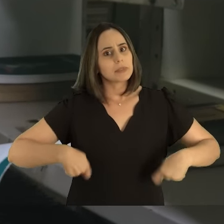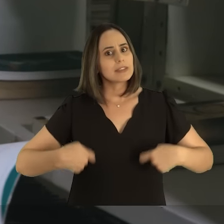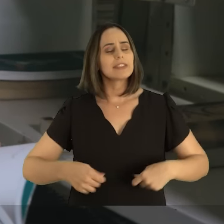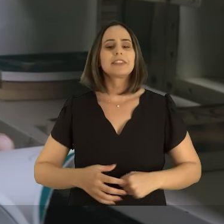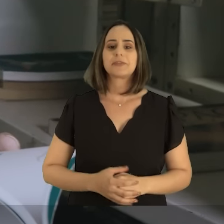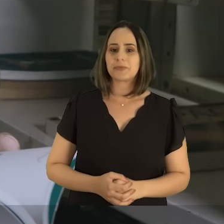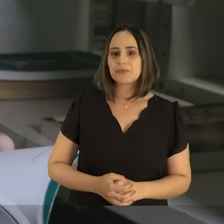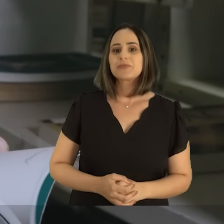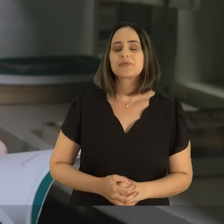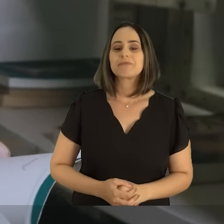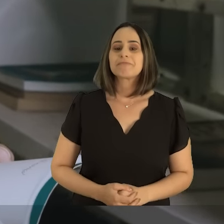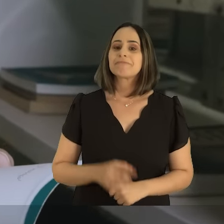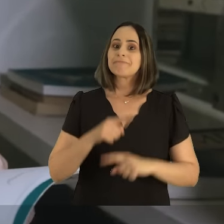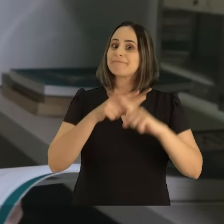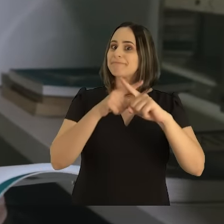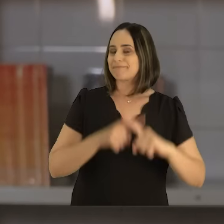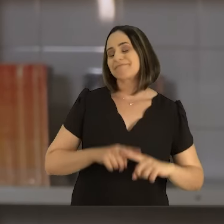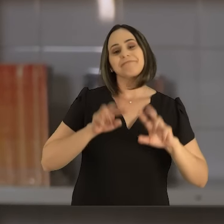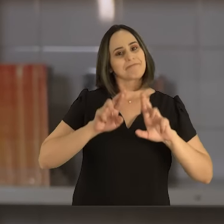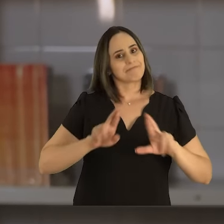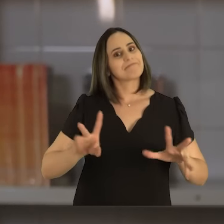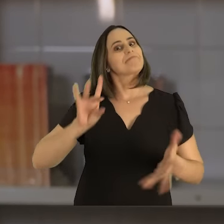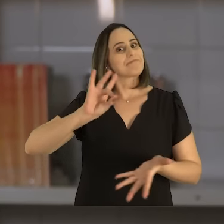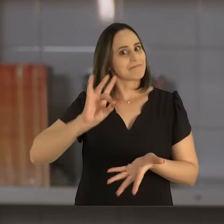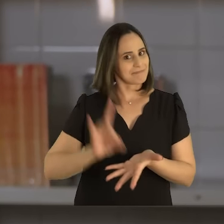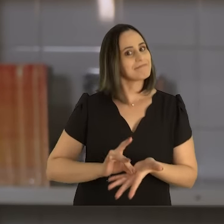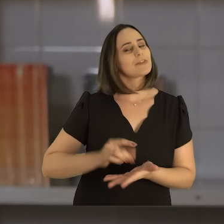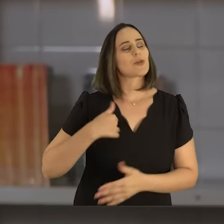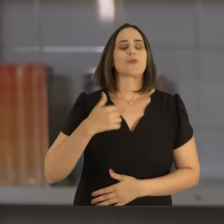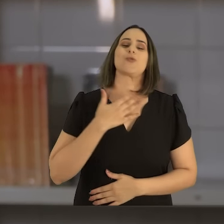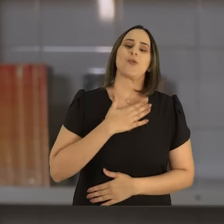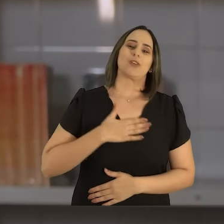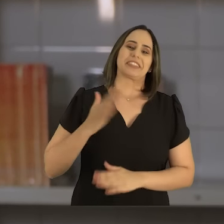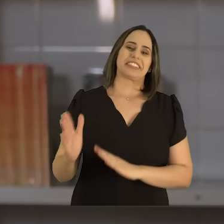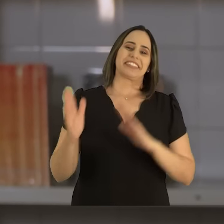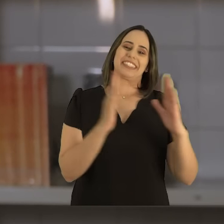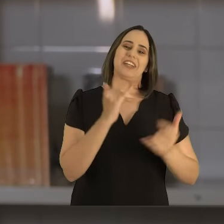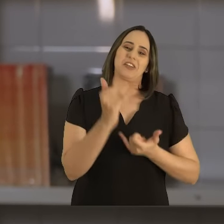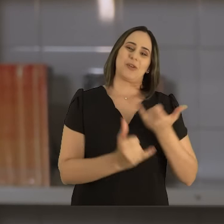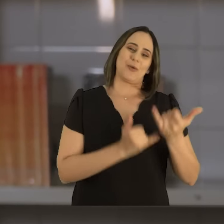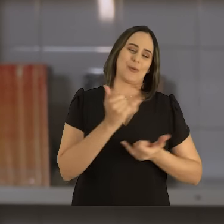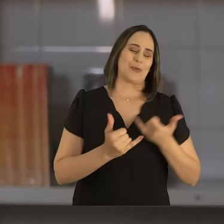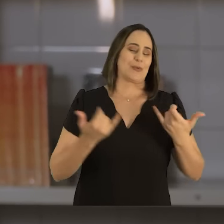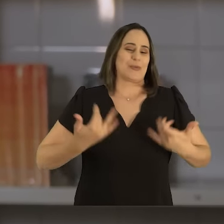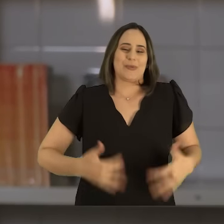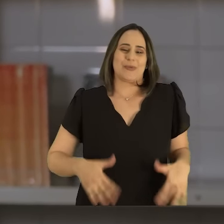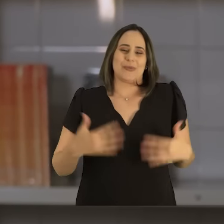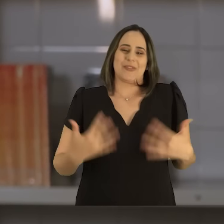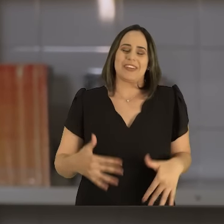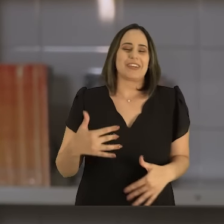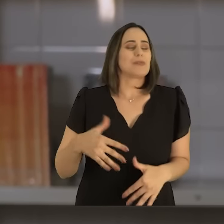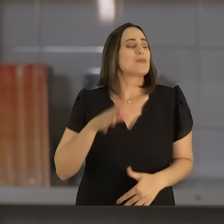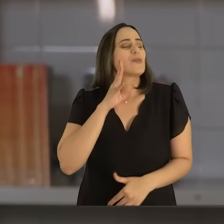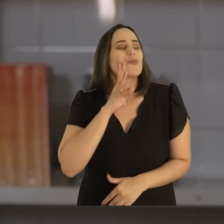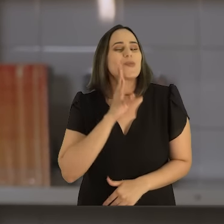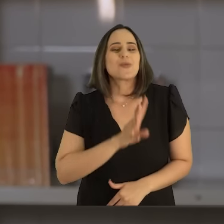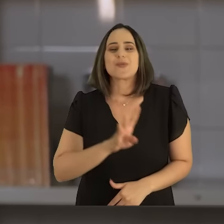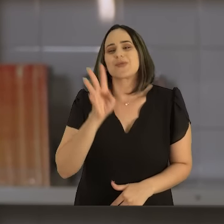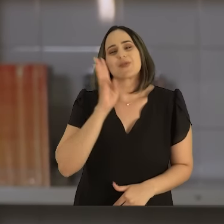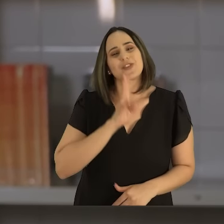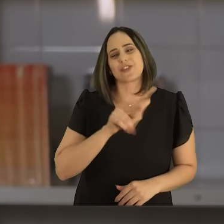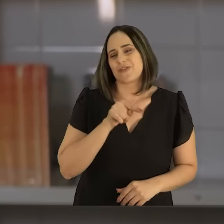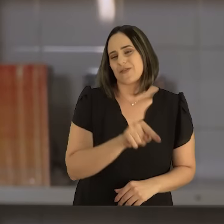Olimpíada realmente é uma Olimpíada diferente. Eu gostei muito dessa parte dos jogos, da gamificação. Foi muito